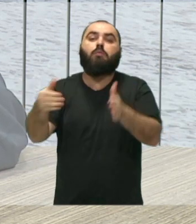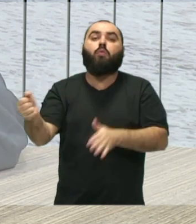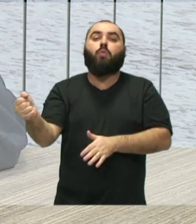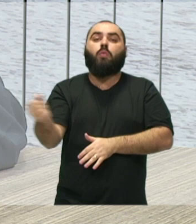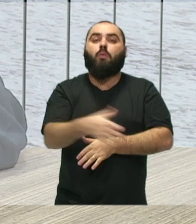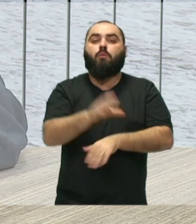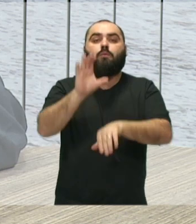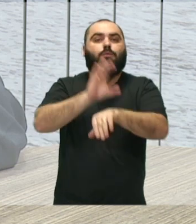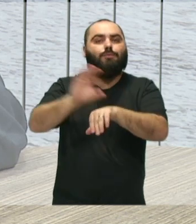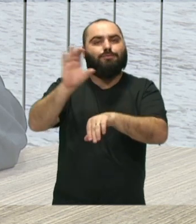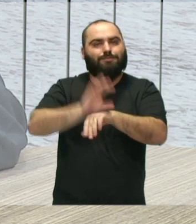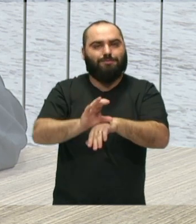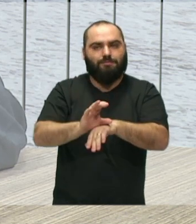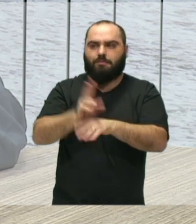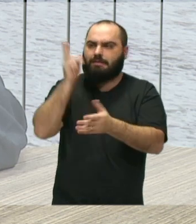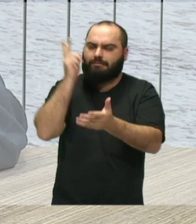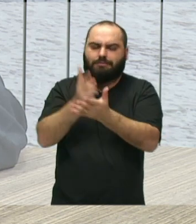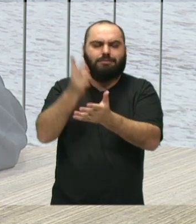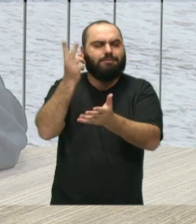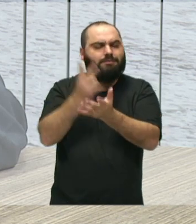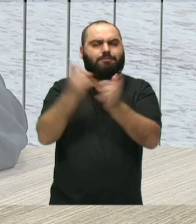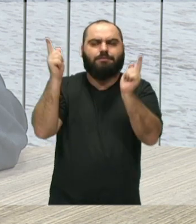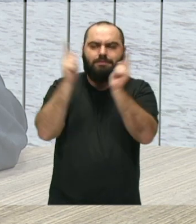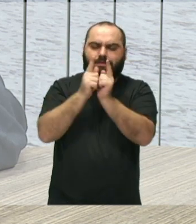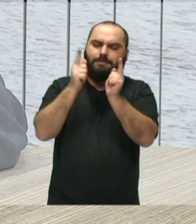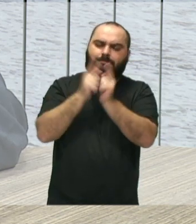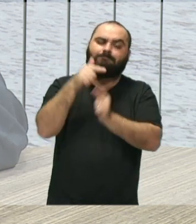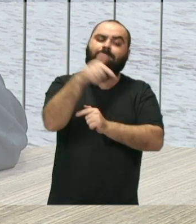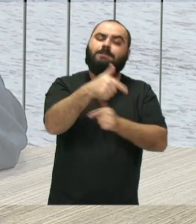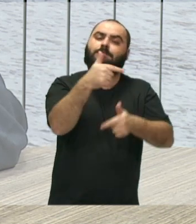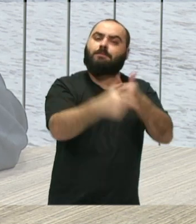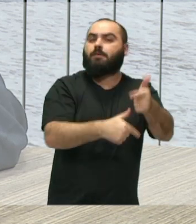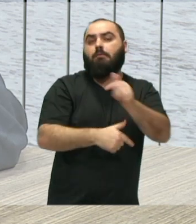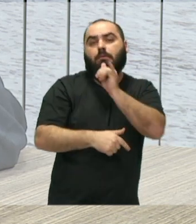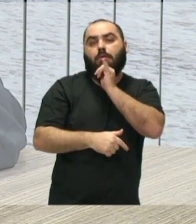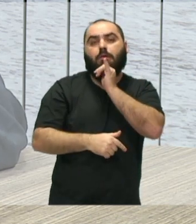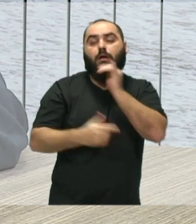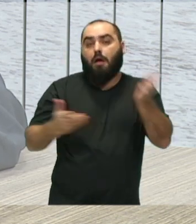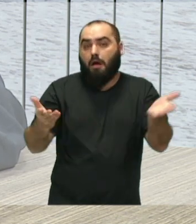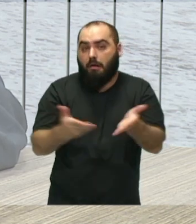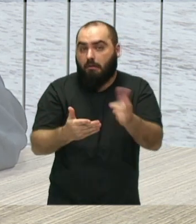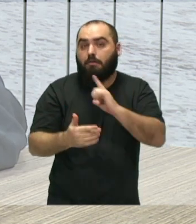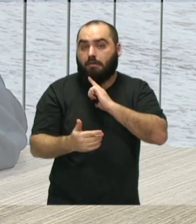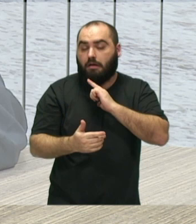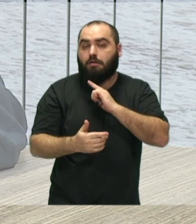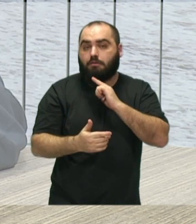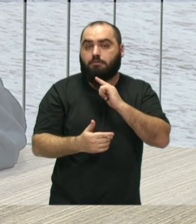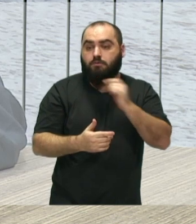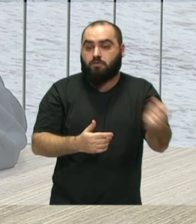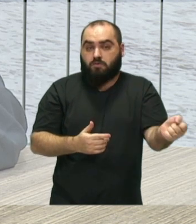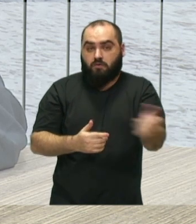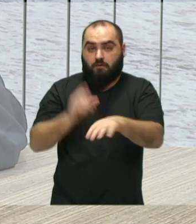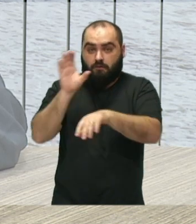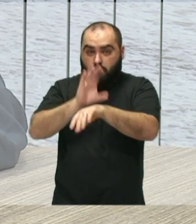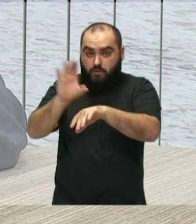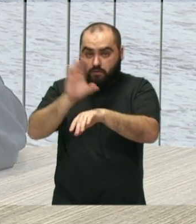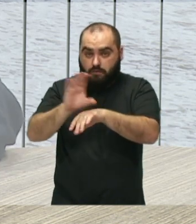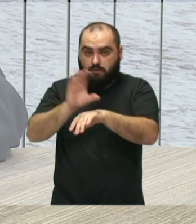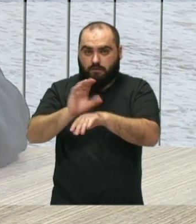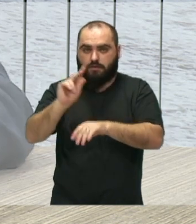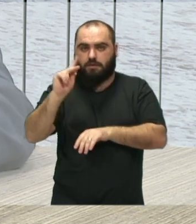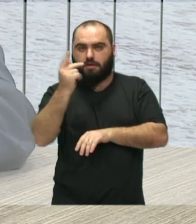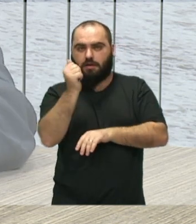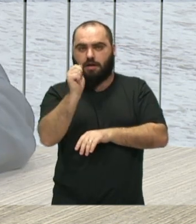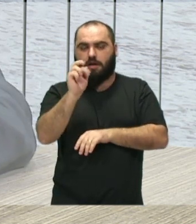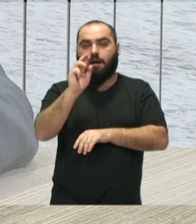sempre atende essa demanda, né? Por exemplo, agora temos uma demanda para o novo curso de harmônica,